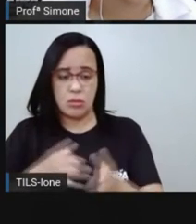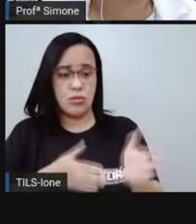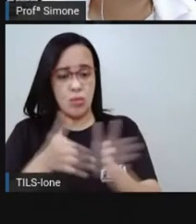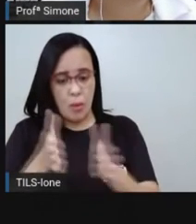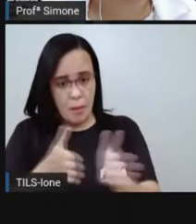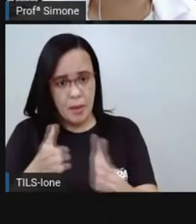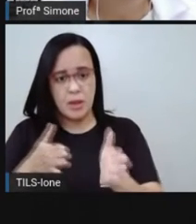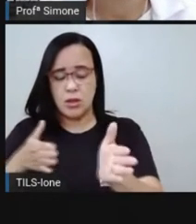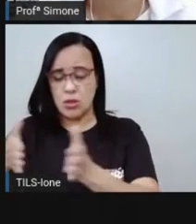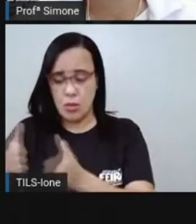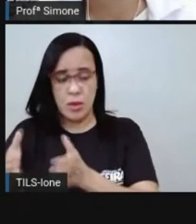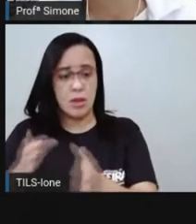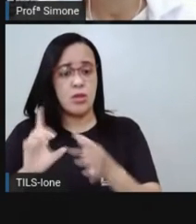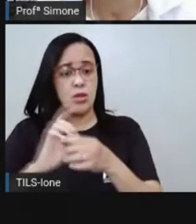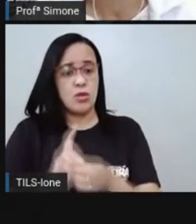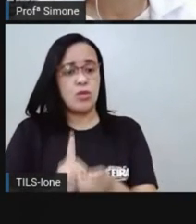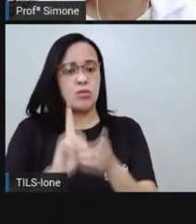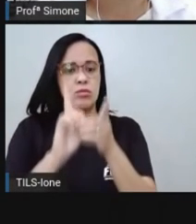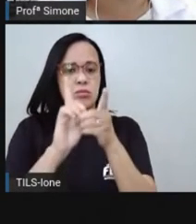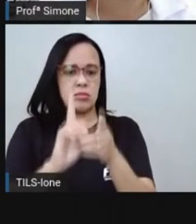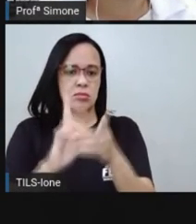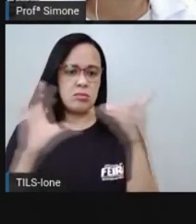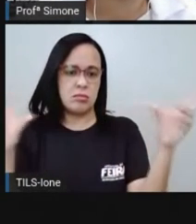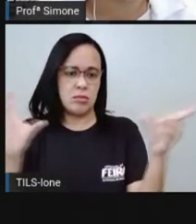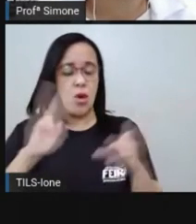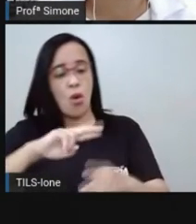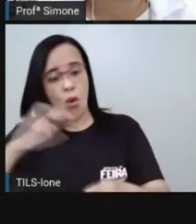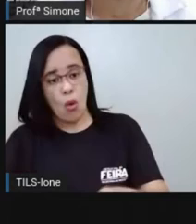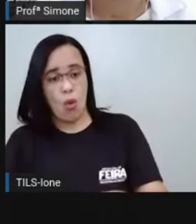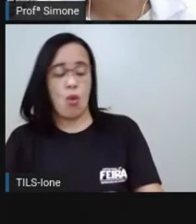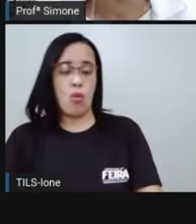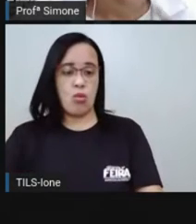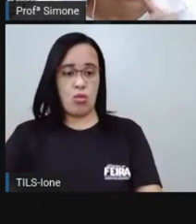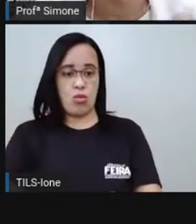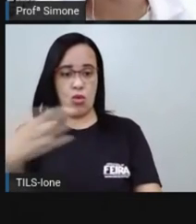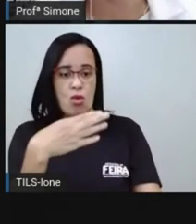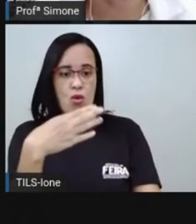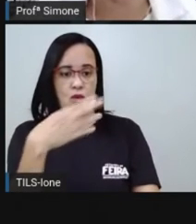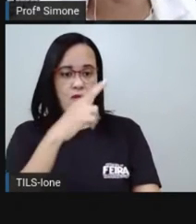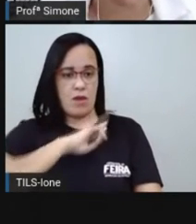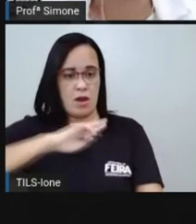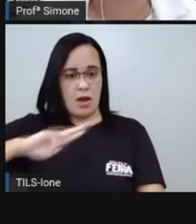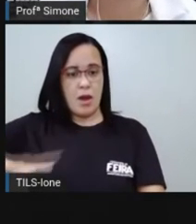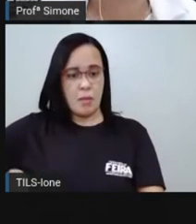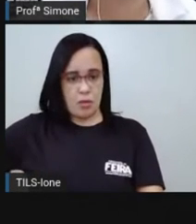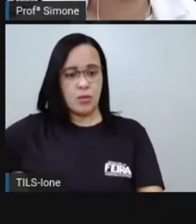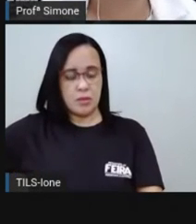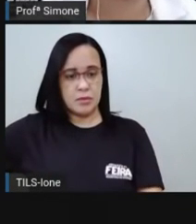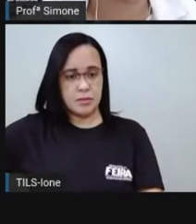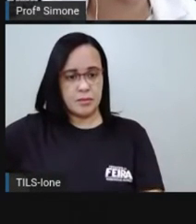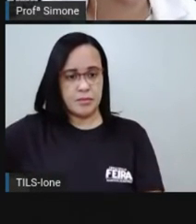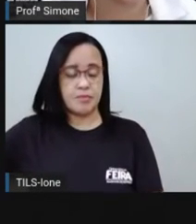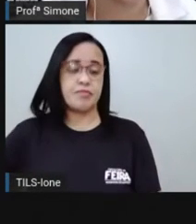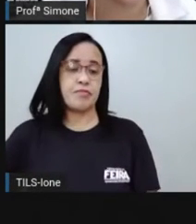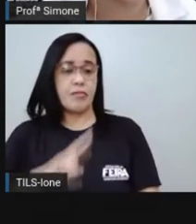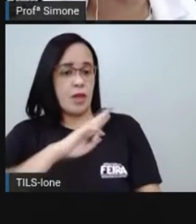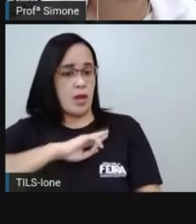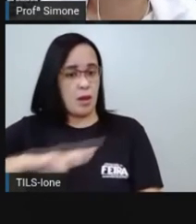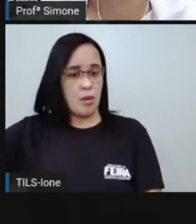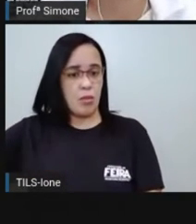democrático ou nova república. Perdão, ao contrário, república nova,